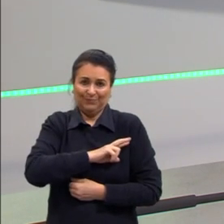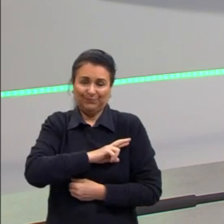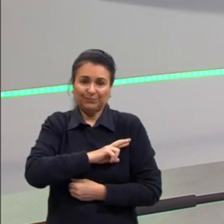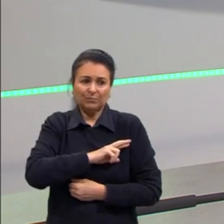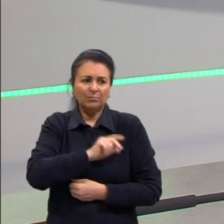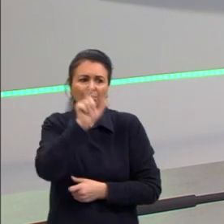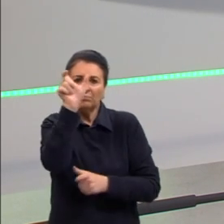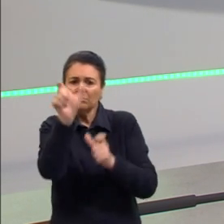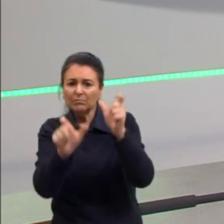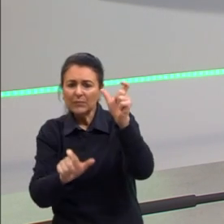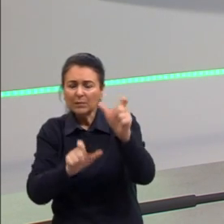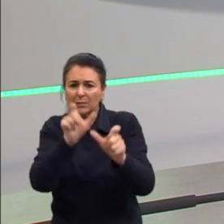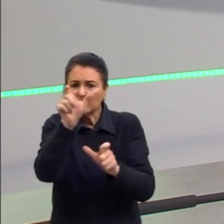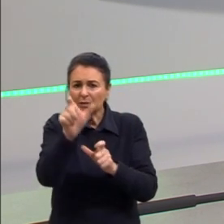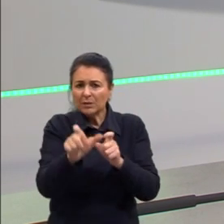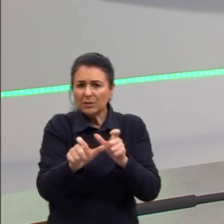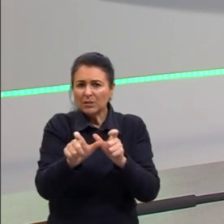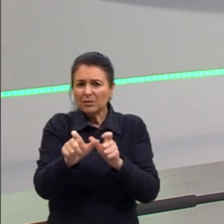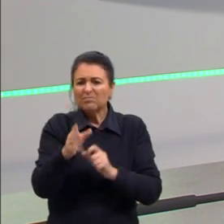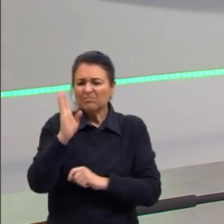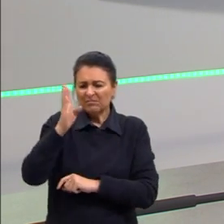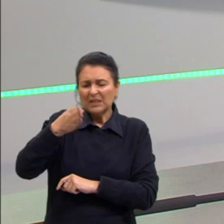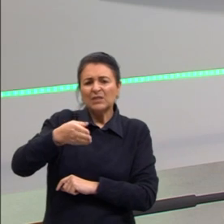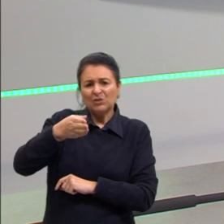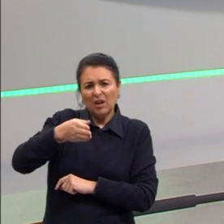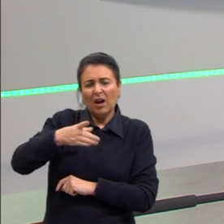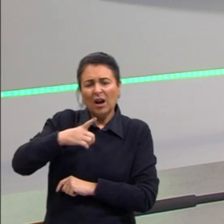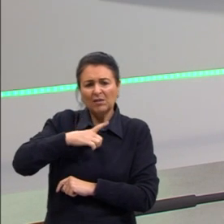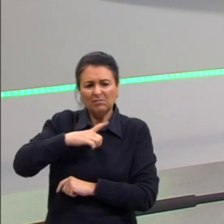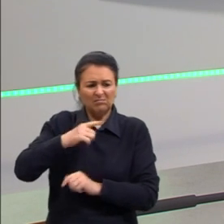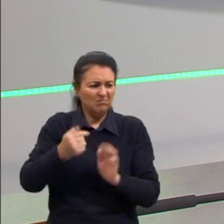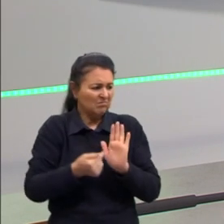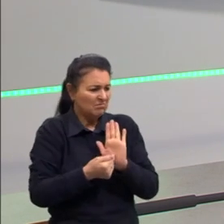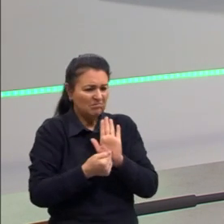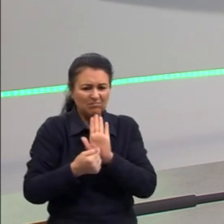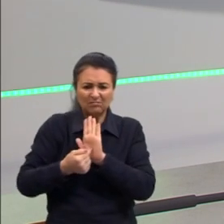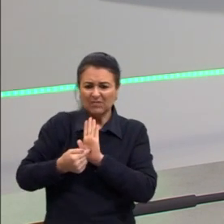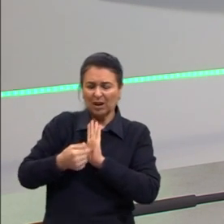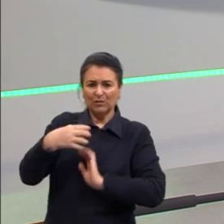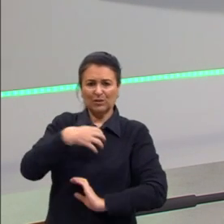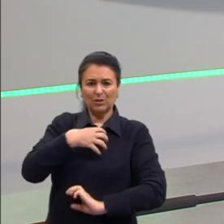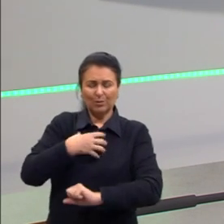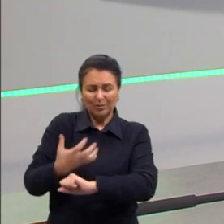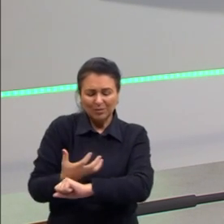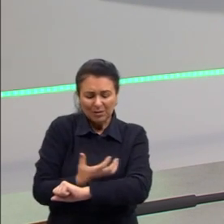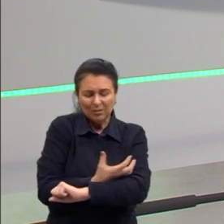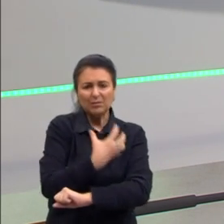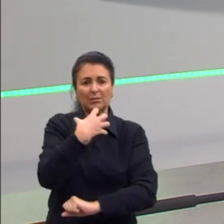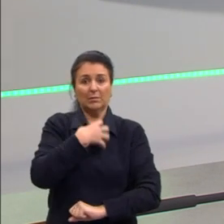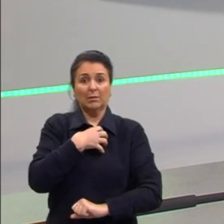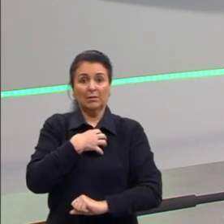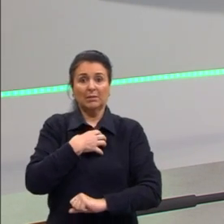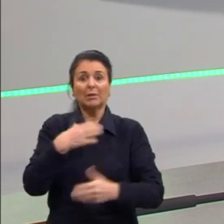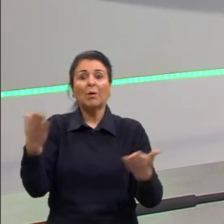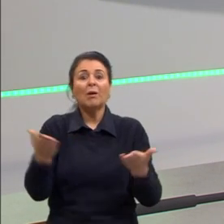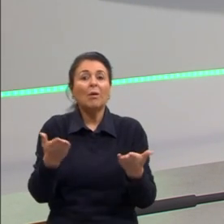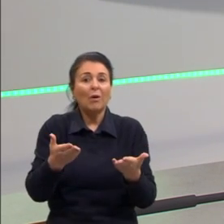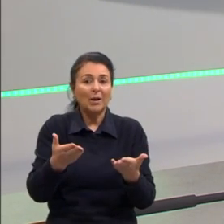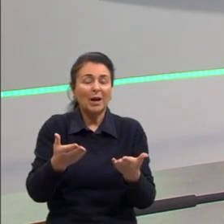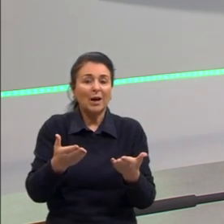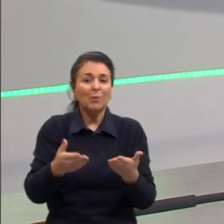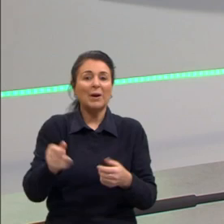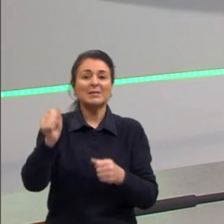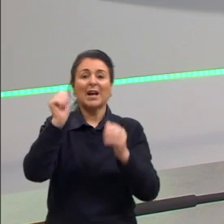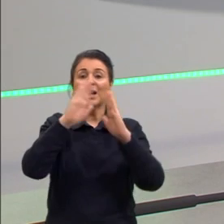as pessoas já se manifestavam com essas emoções, imagine nesse momento. Então, ela também é